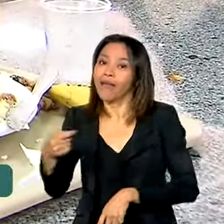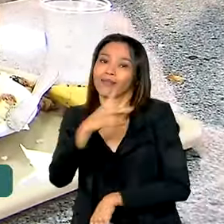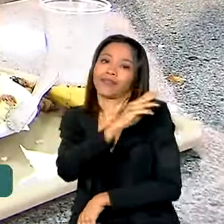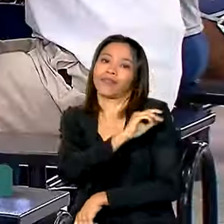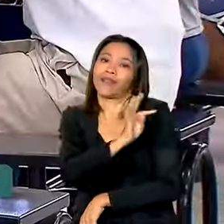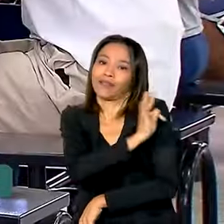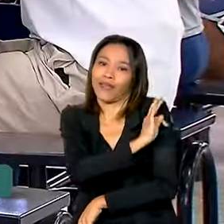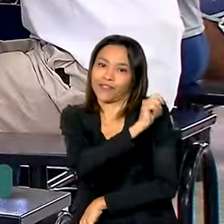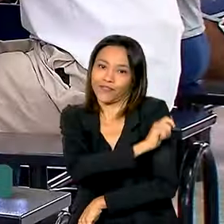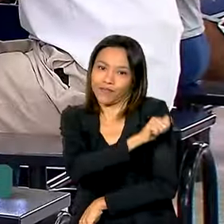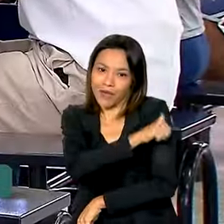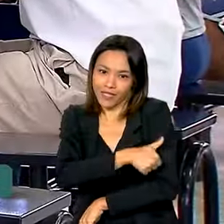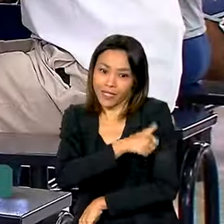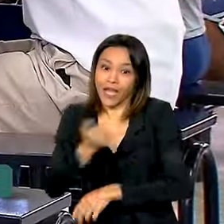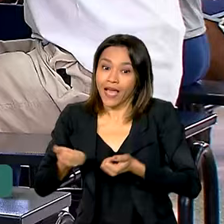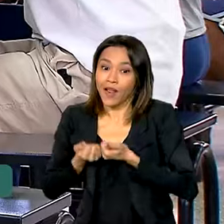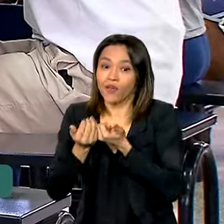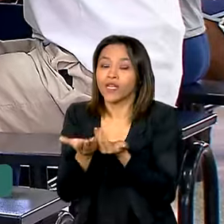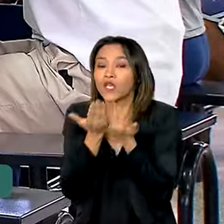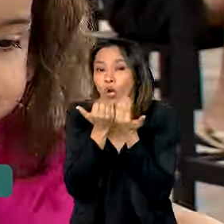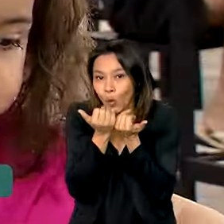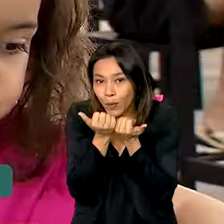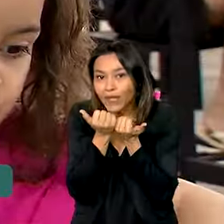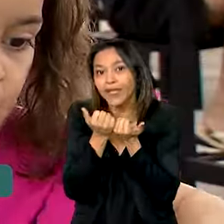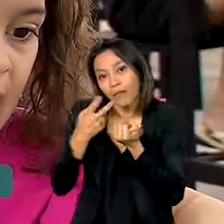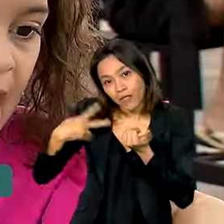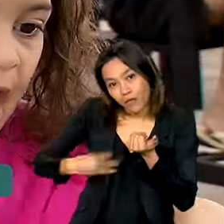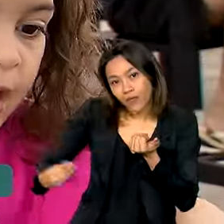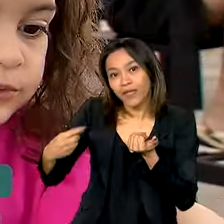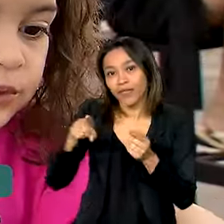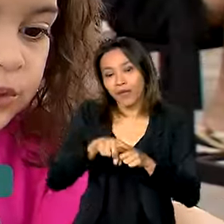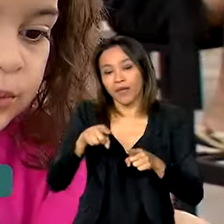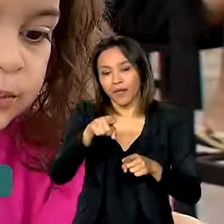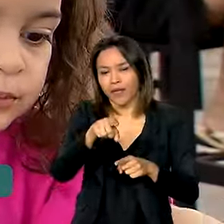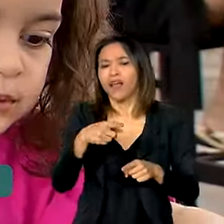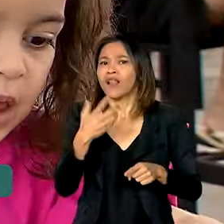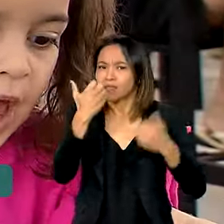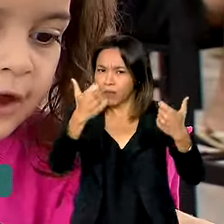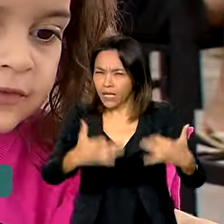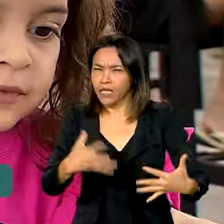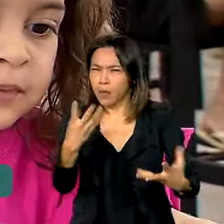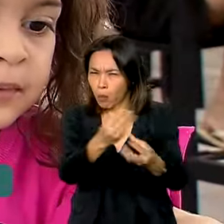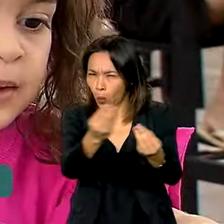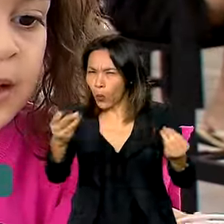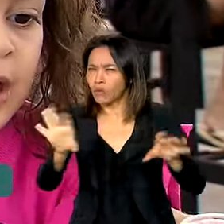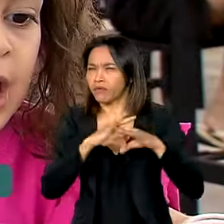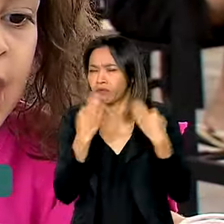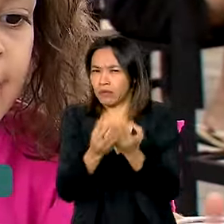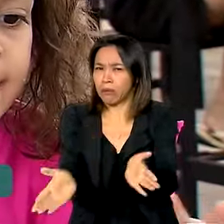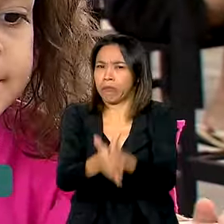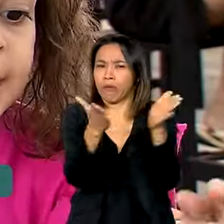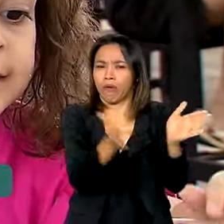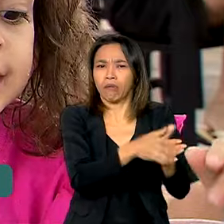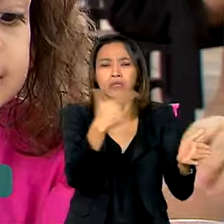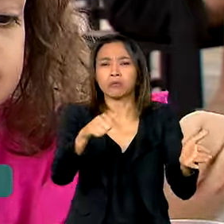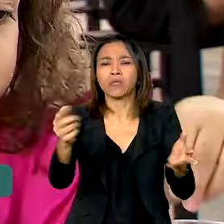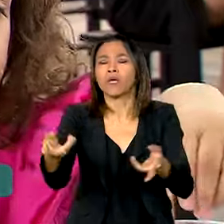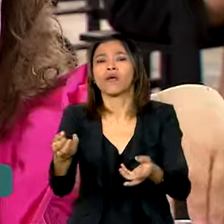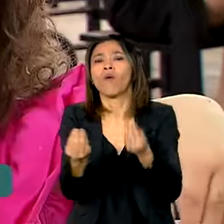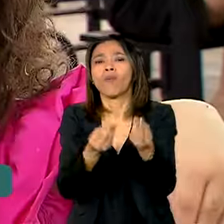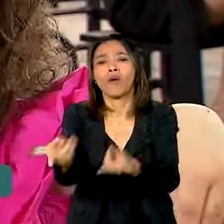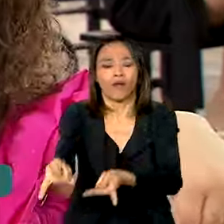diversificada para ela e para a filha. Tem muita família carente que não tem condição de colocar a alimentação